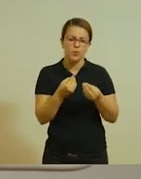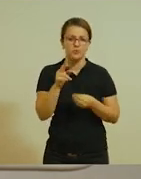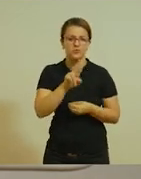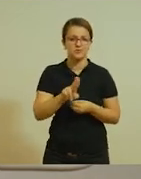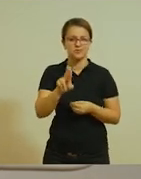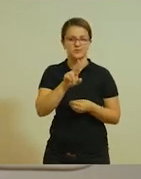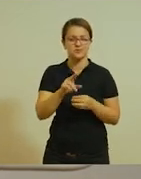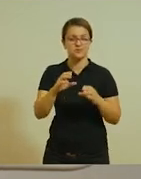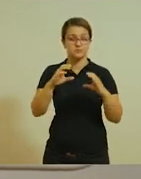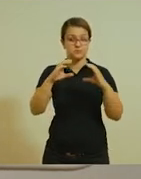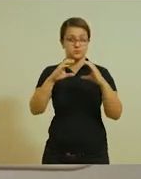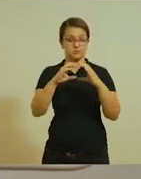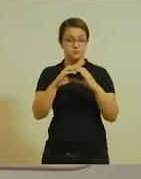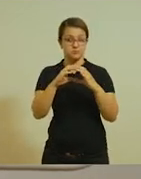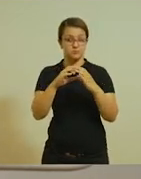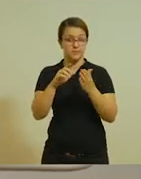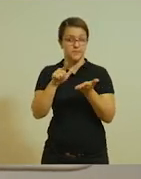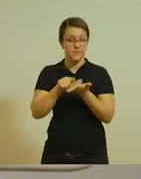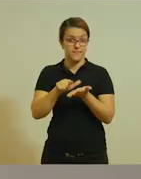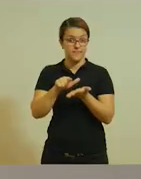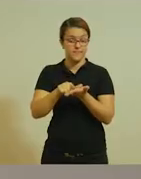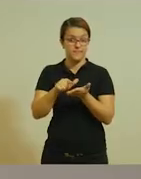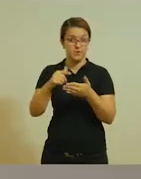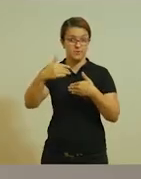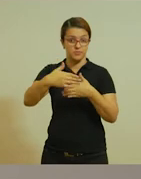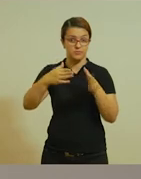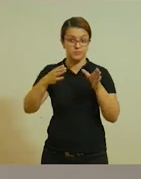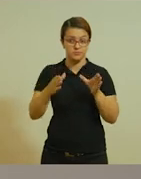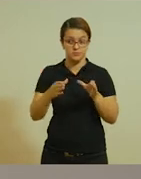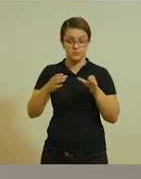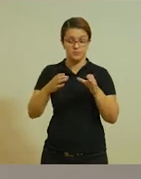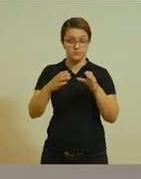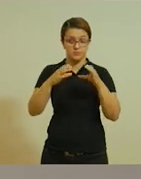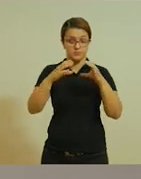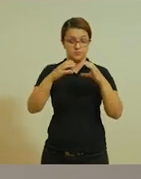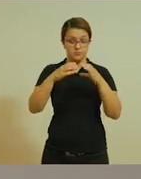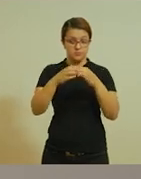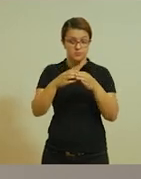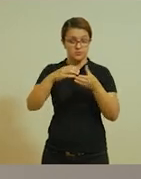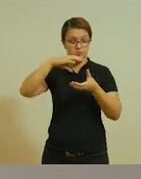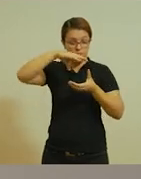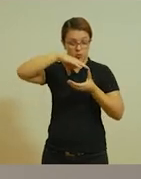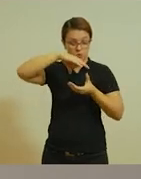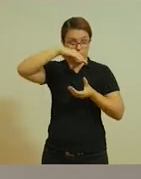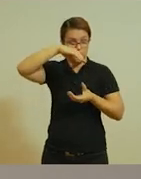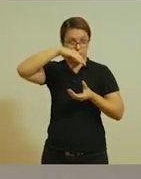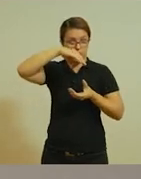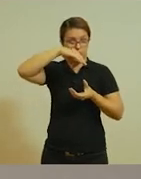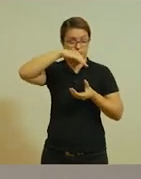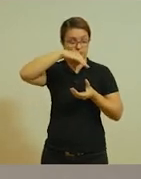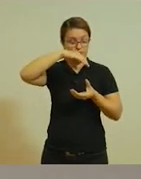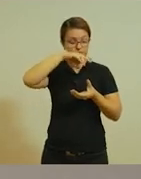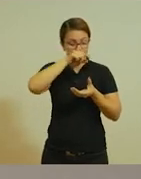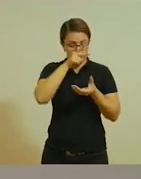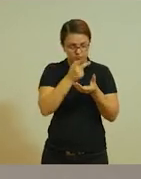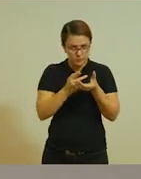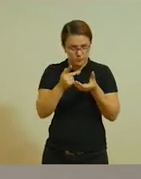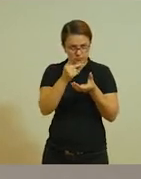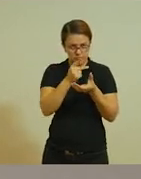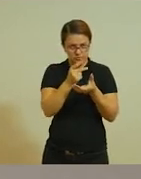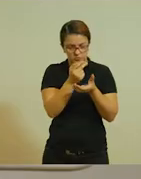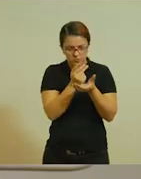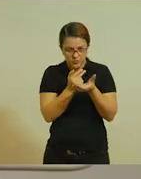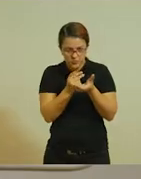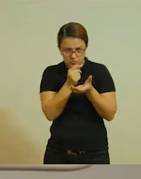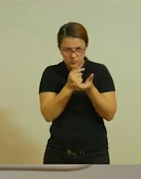reciclagem. Vamos pegar papelão, fazer o desenho de um ovo e cortar. Lembre, façam